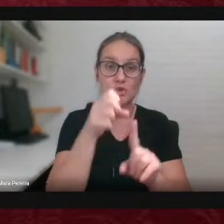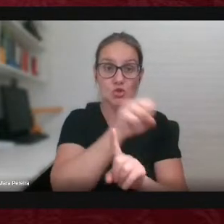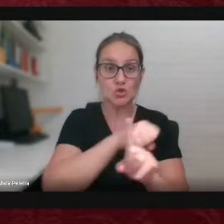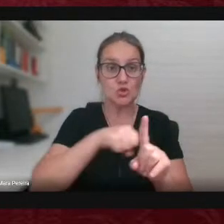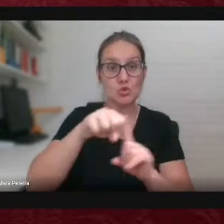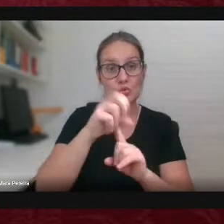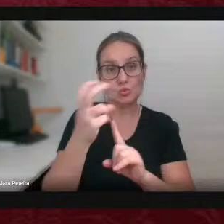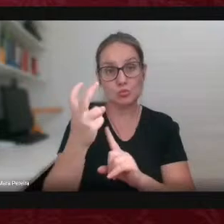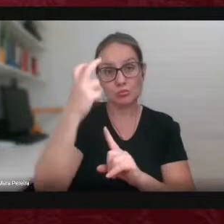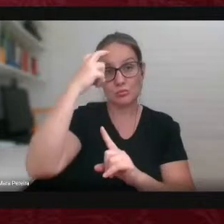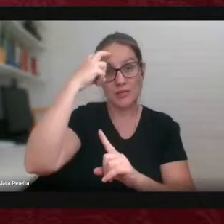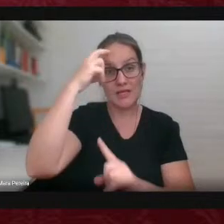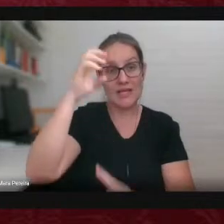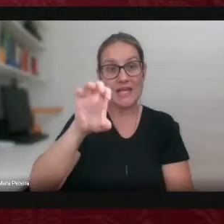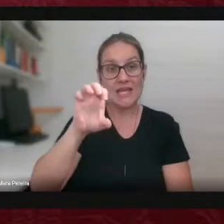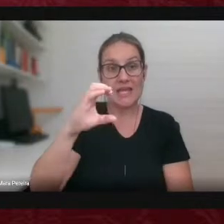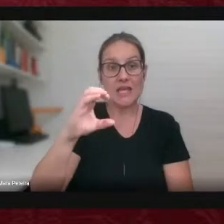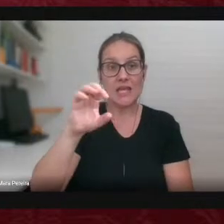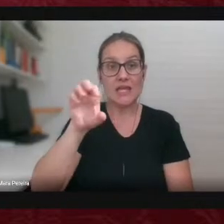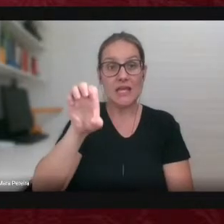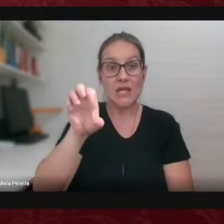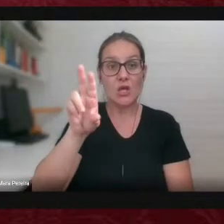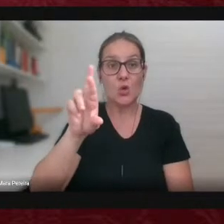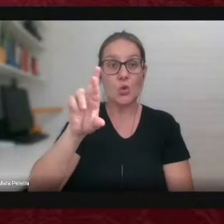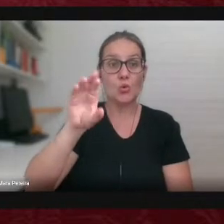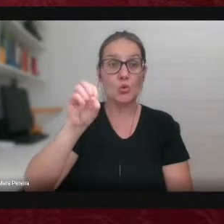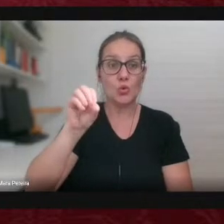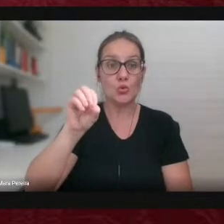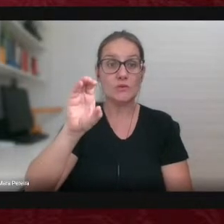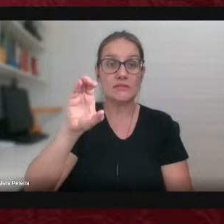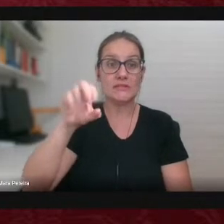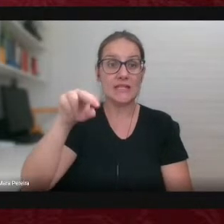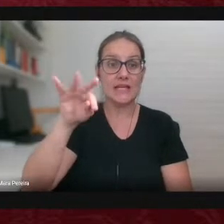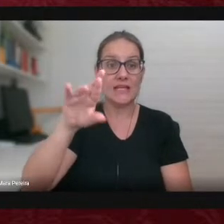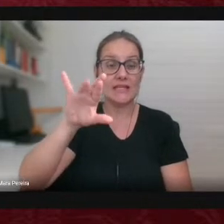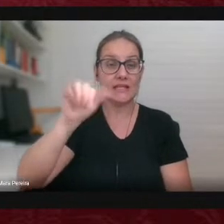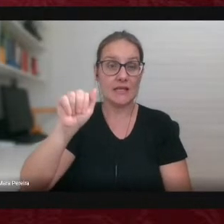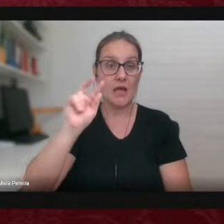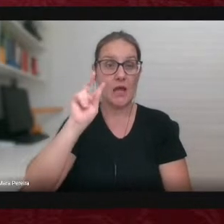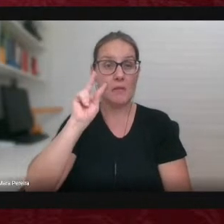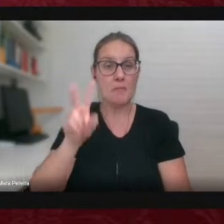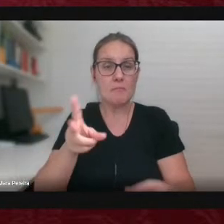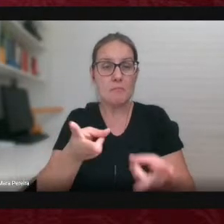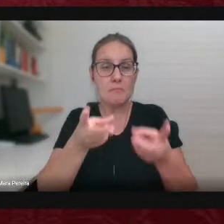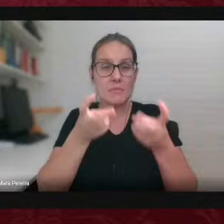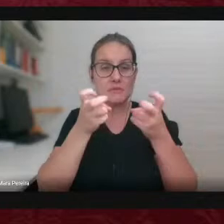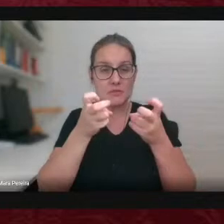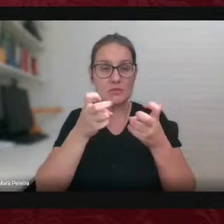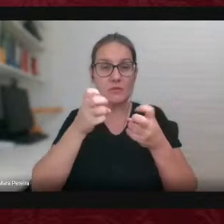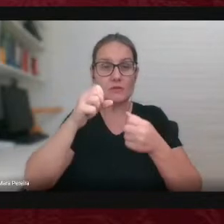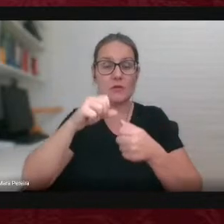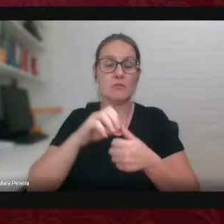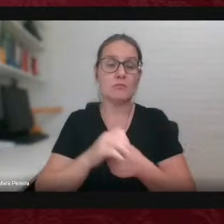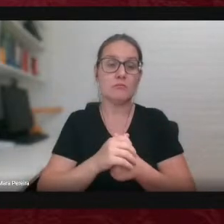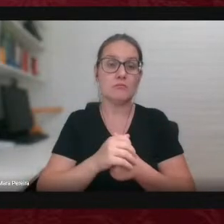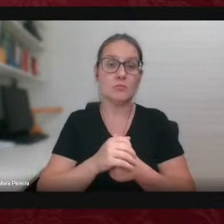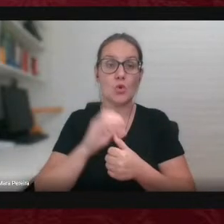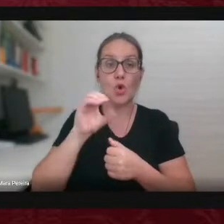eurocêntrica, ou seja, o eurocentrismo, a visão do ocidental, superimposta e